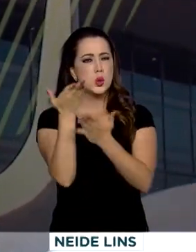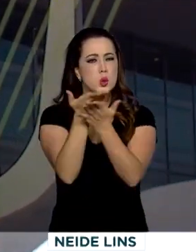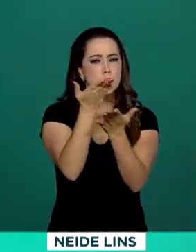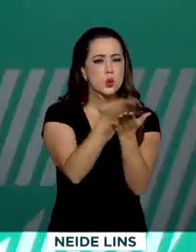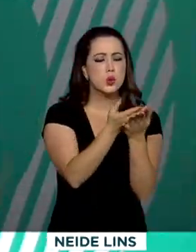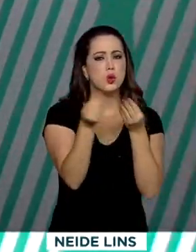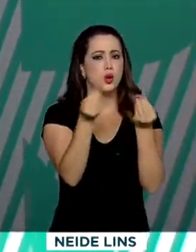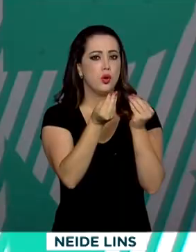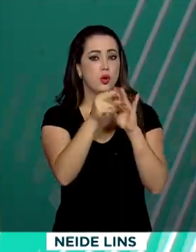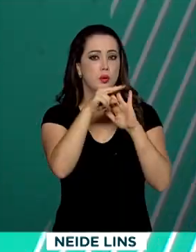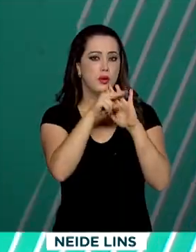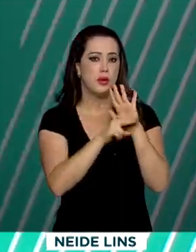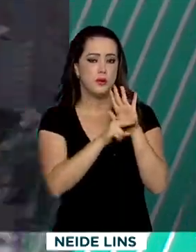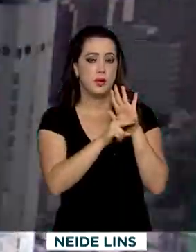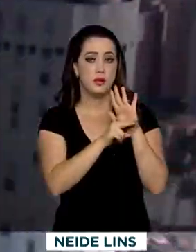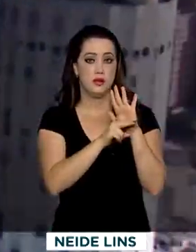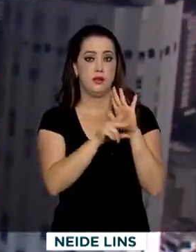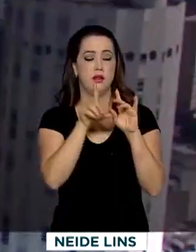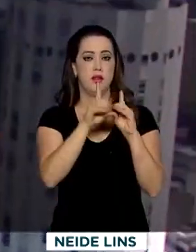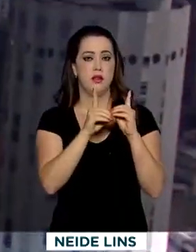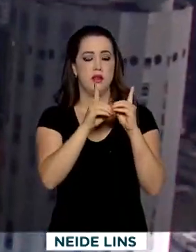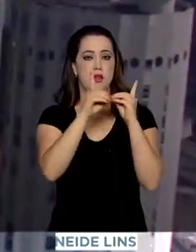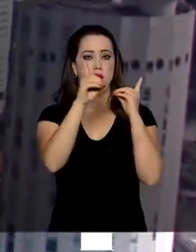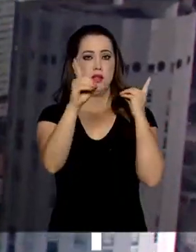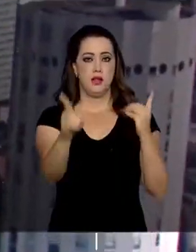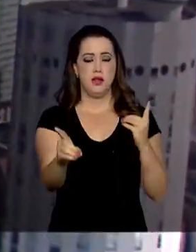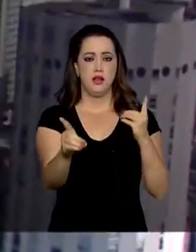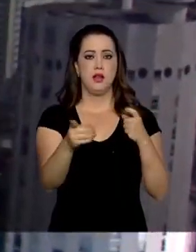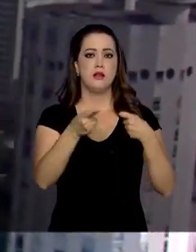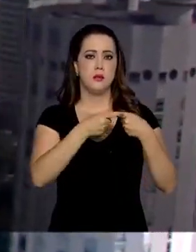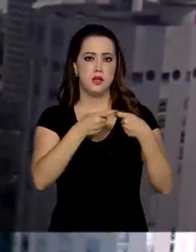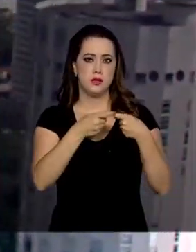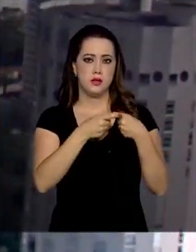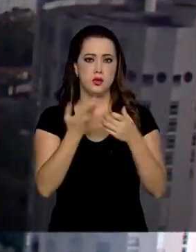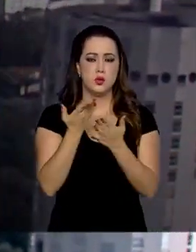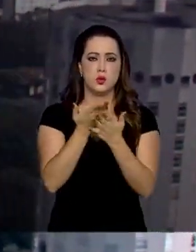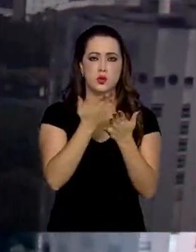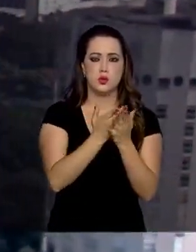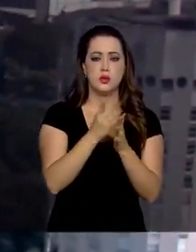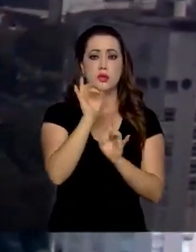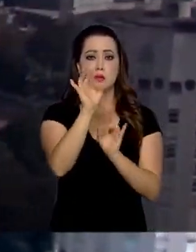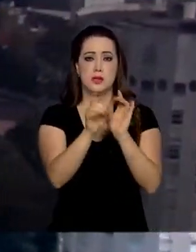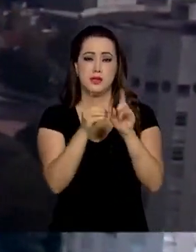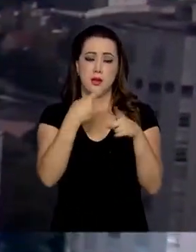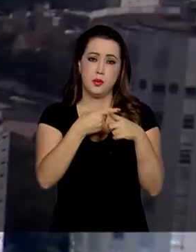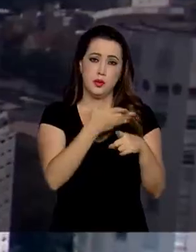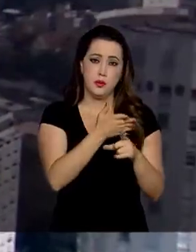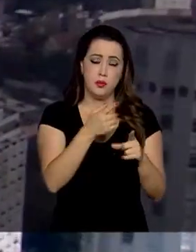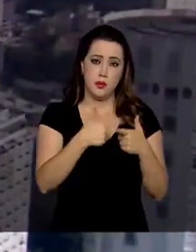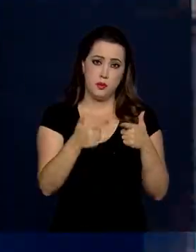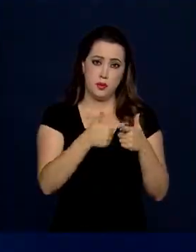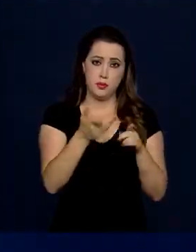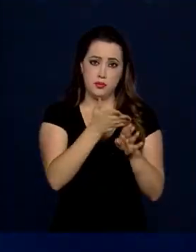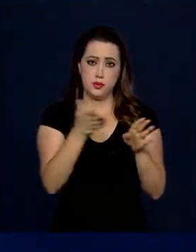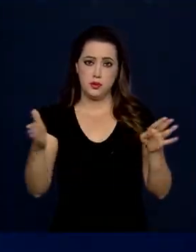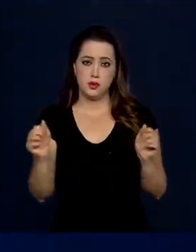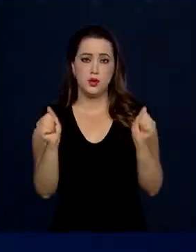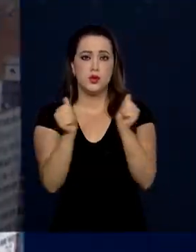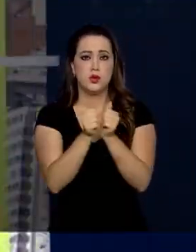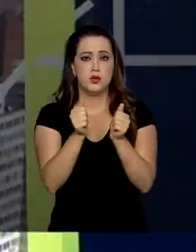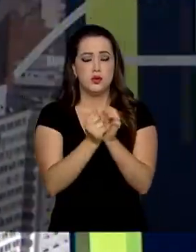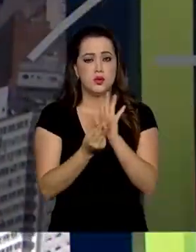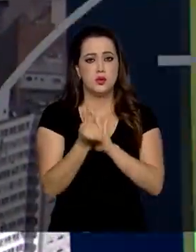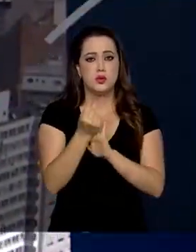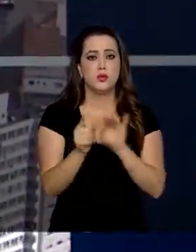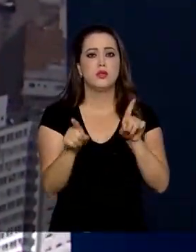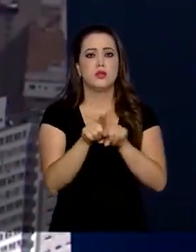regulamentar a telemedicina. Essa prática vem sendo utilizada no país em caráter excepcional durante a pandemia. Junto com o recurso,